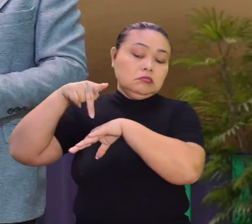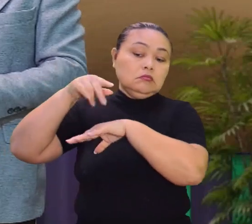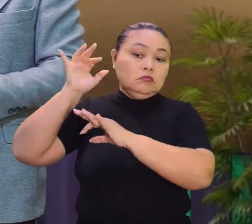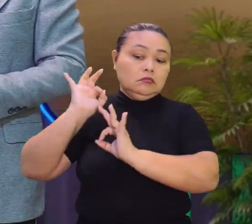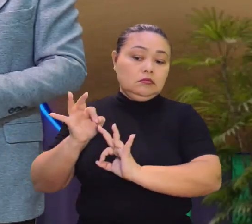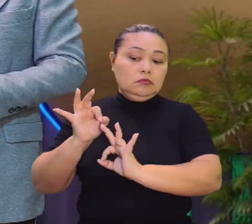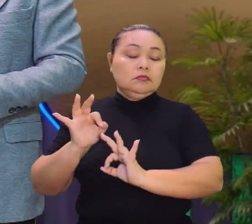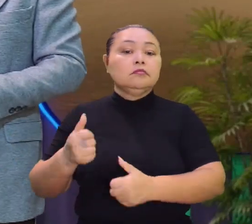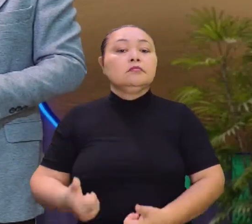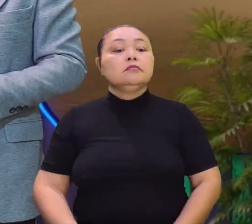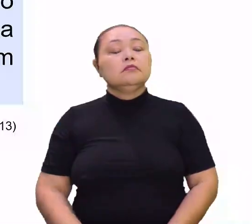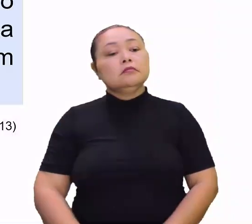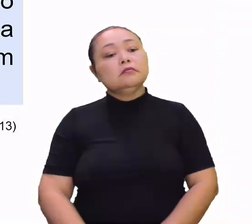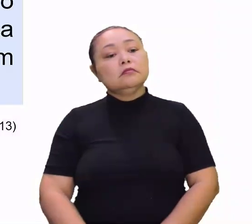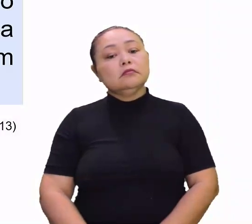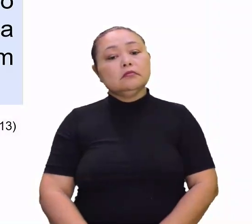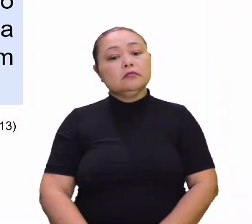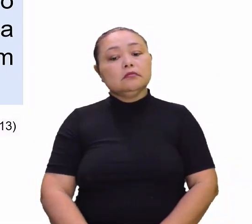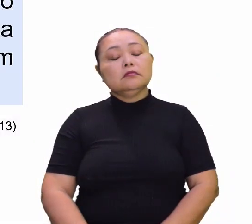Certo? Perfeito. Vamos lá.